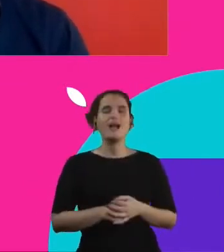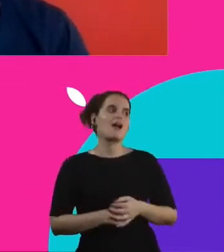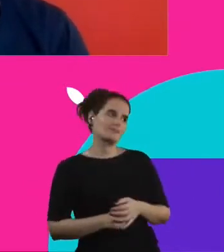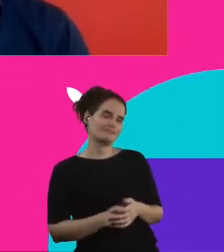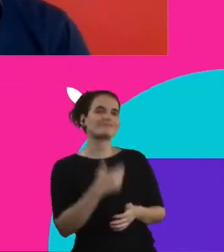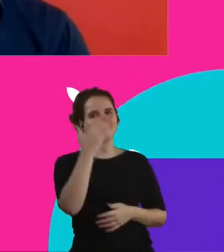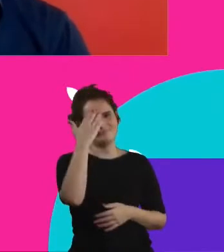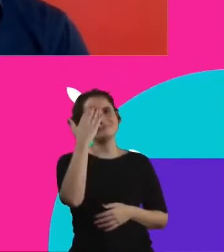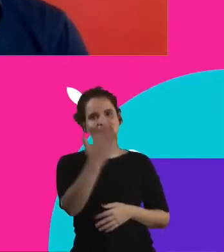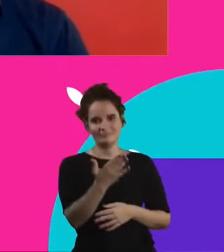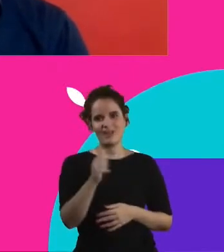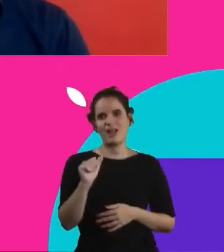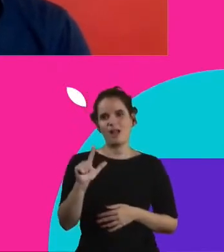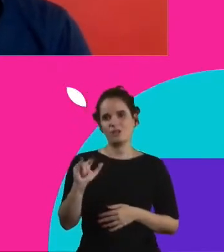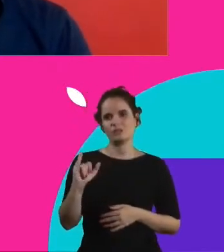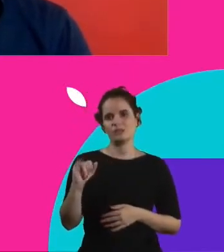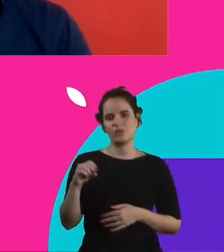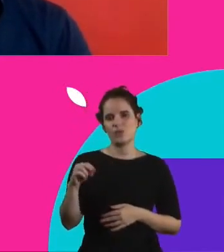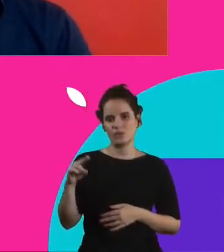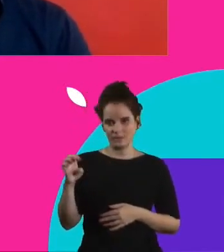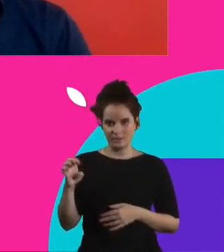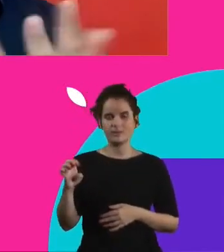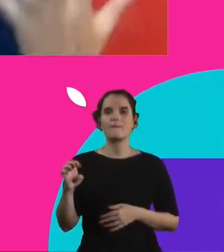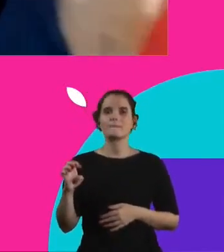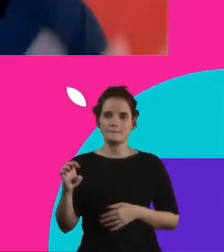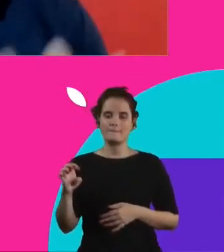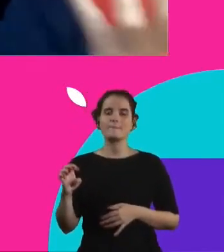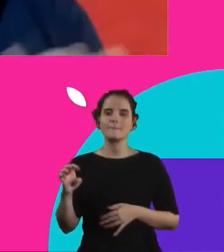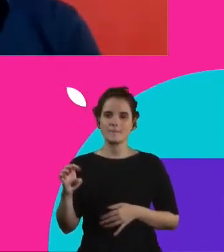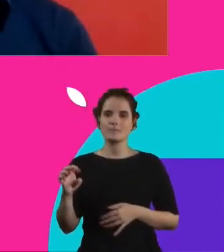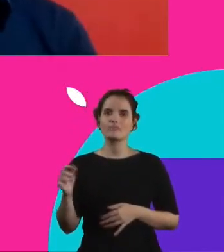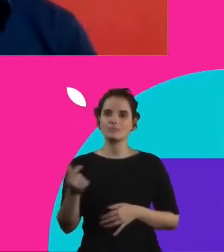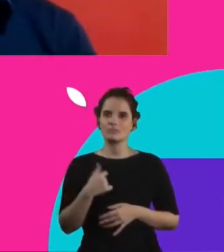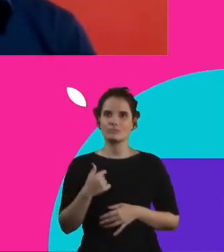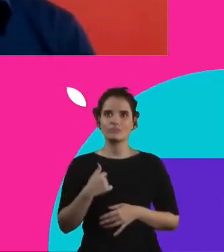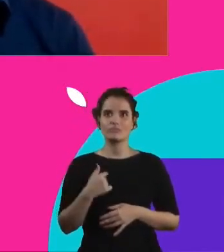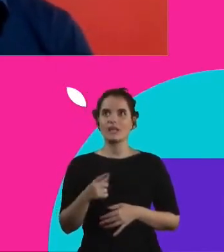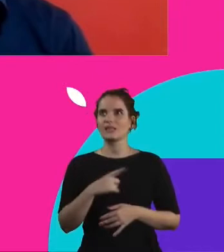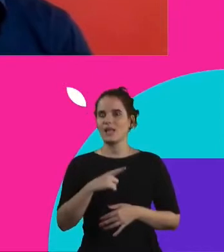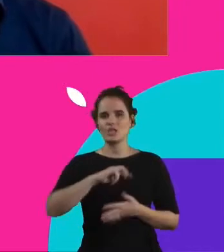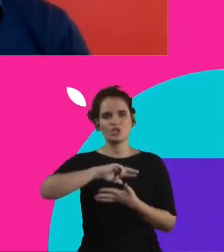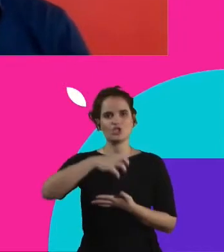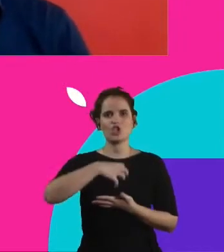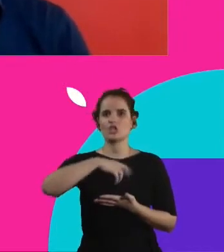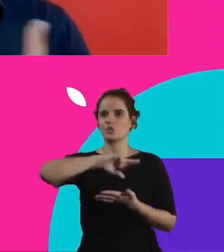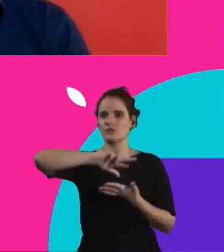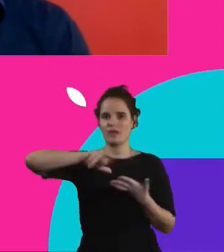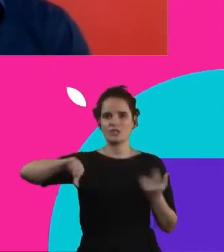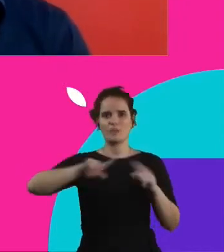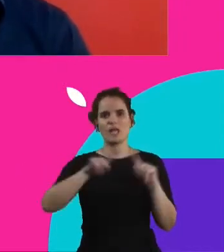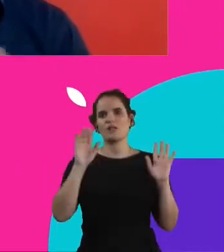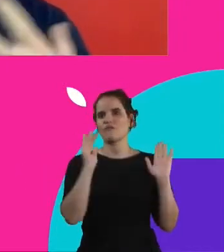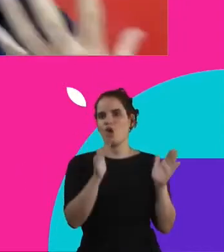Obrigado, Oceane. Eu acho que a gente vai de formas diferentes, mas com o mesmo foco, né,